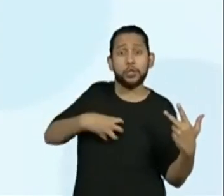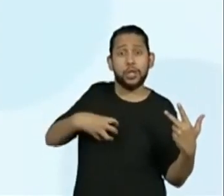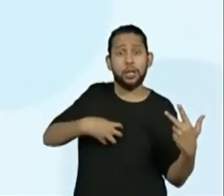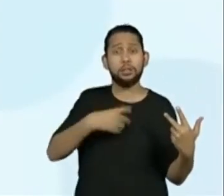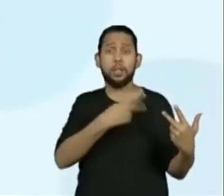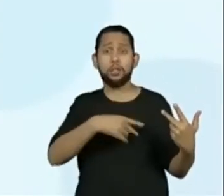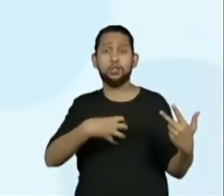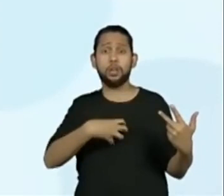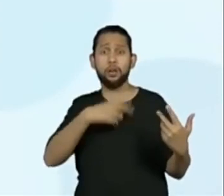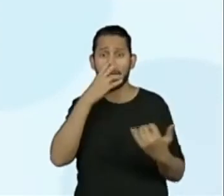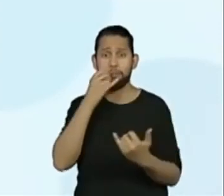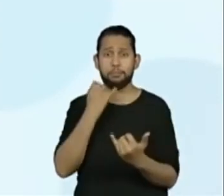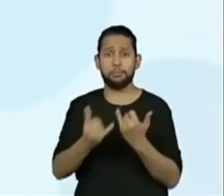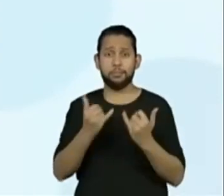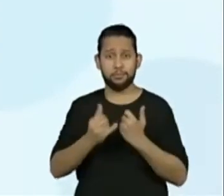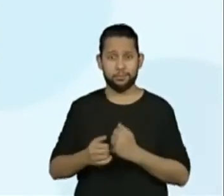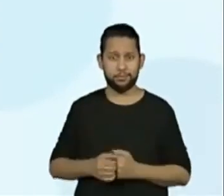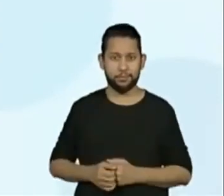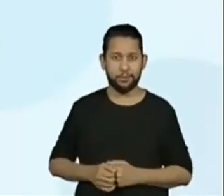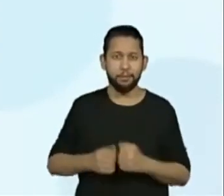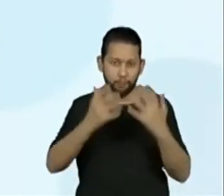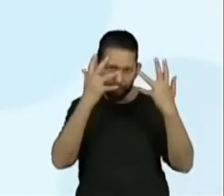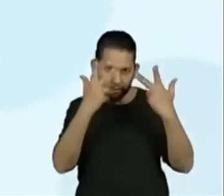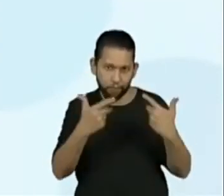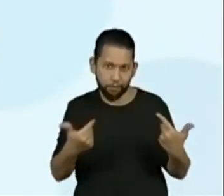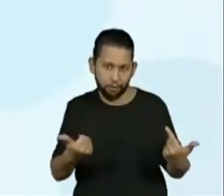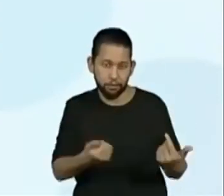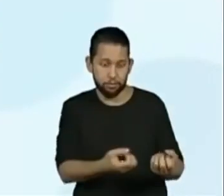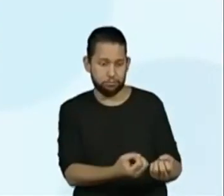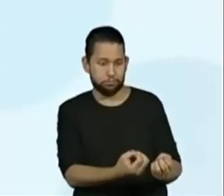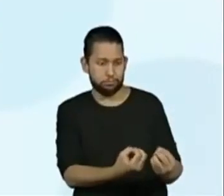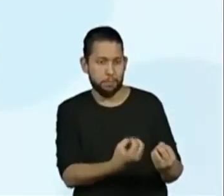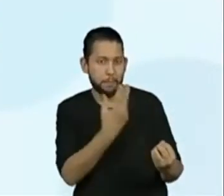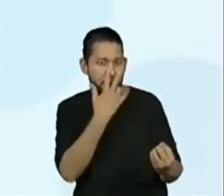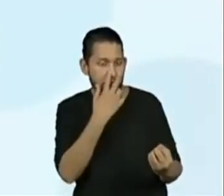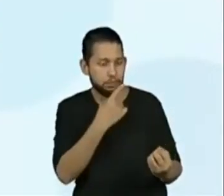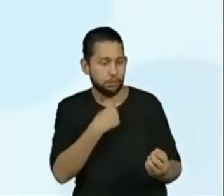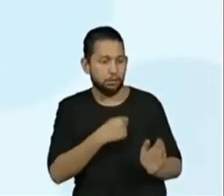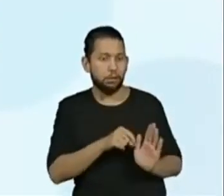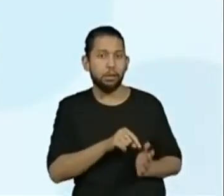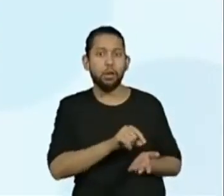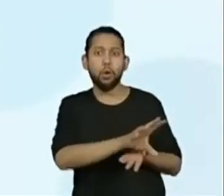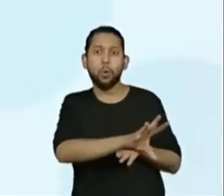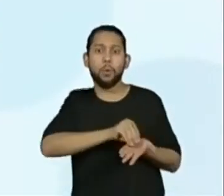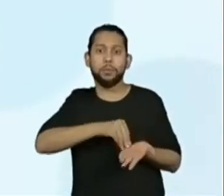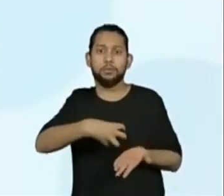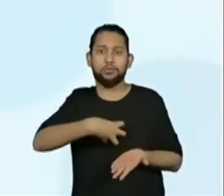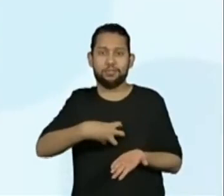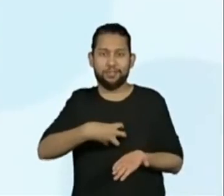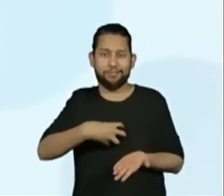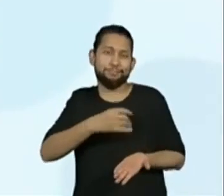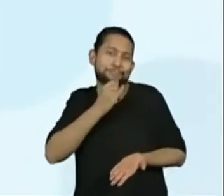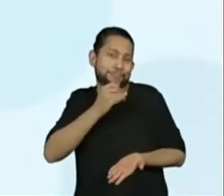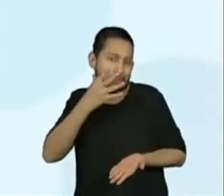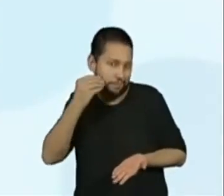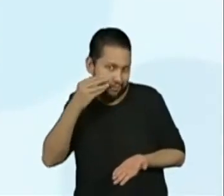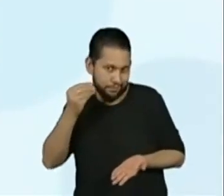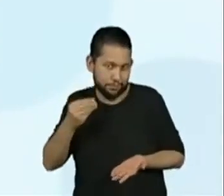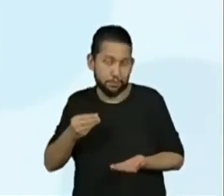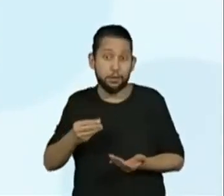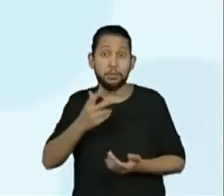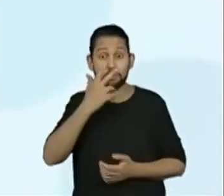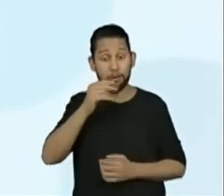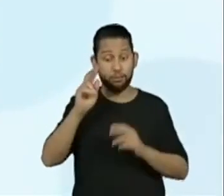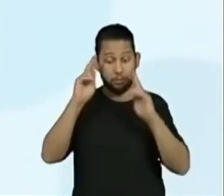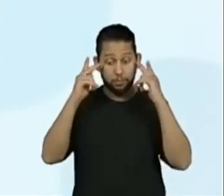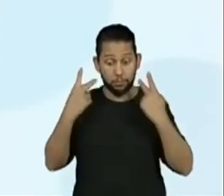donos também passam a agir de forma semelhante aos seus gatos, mas talvez tal semelhança entre os pets e os humanos